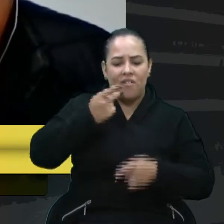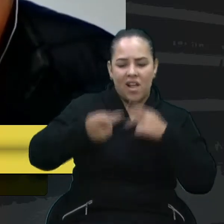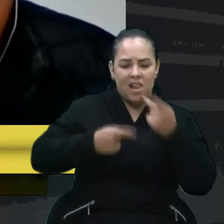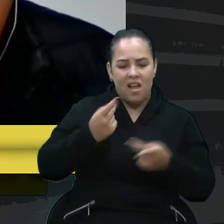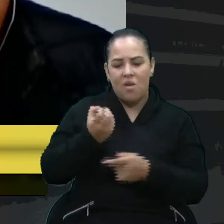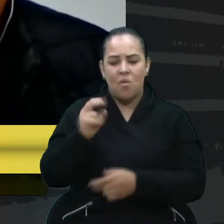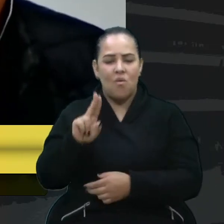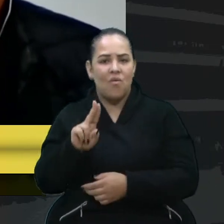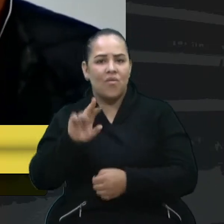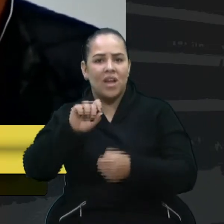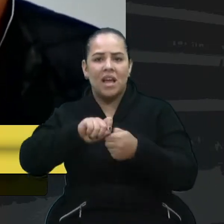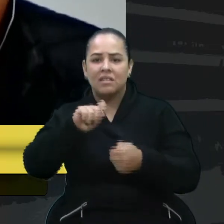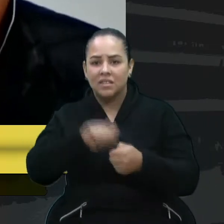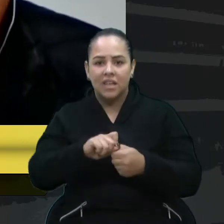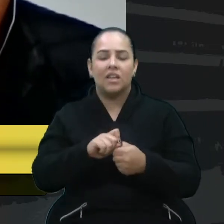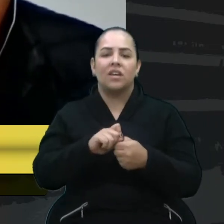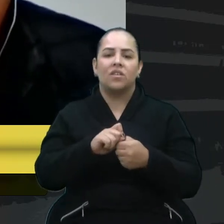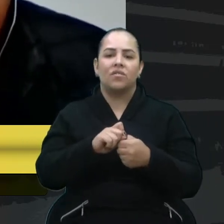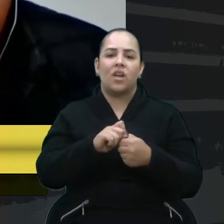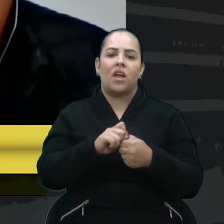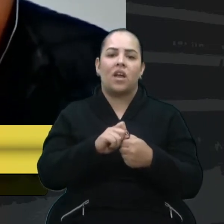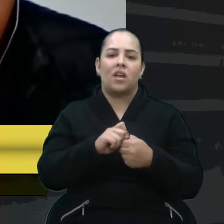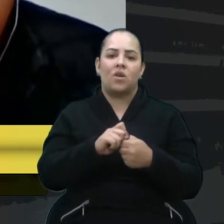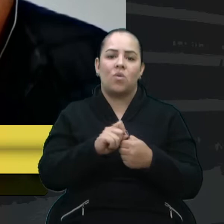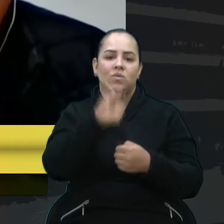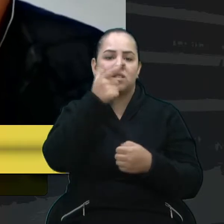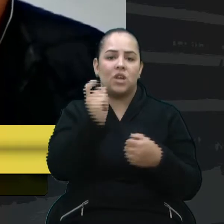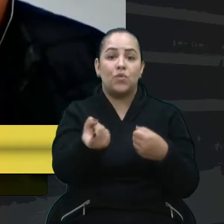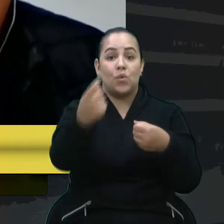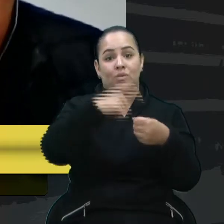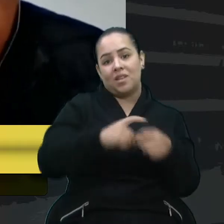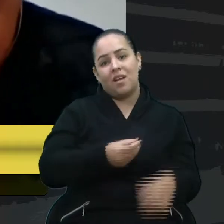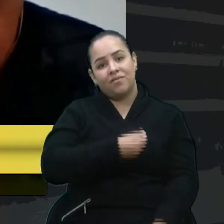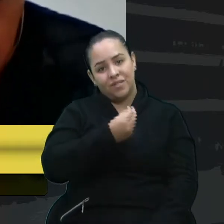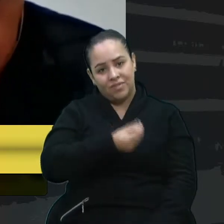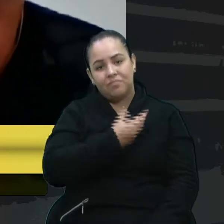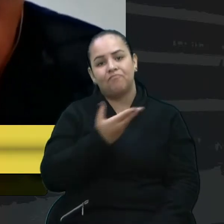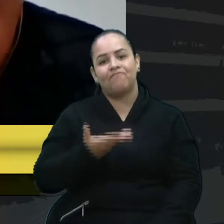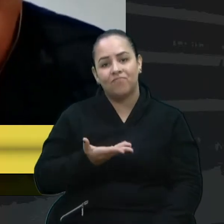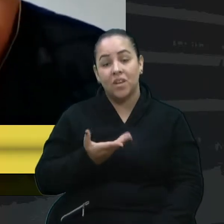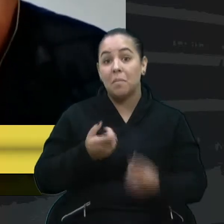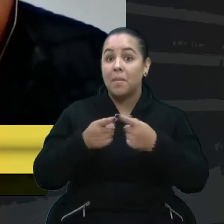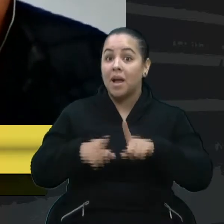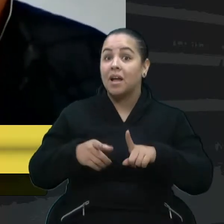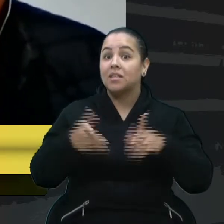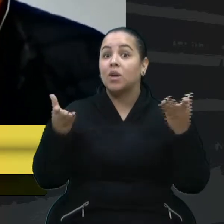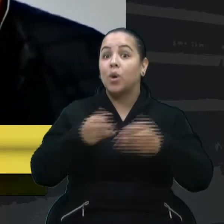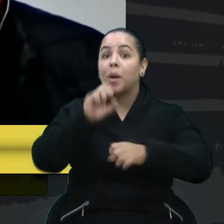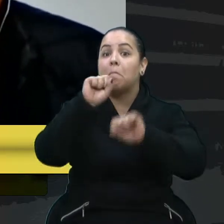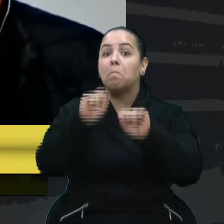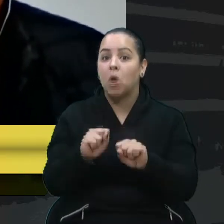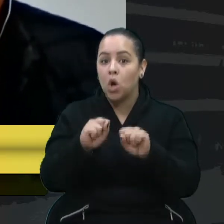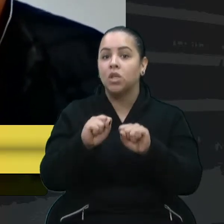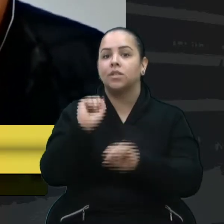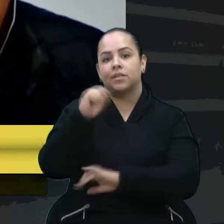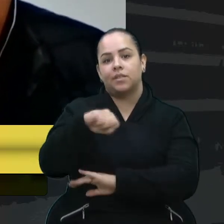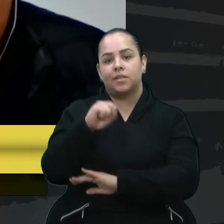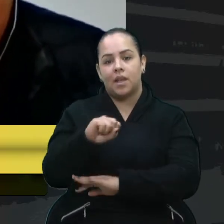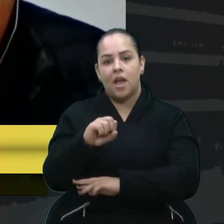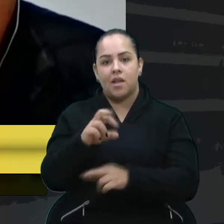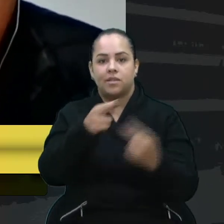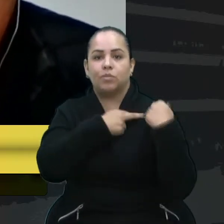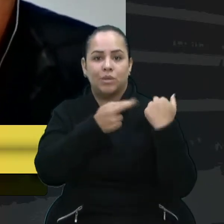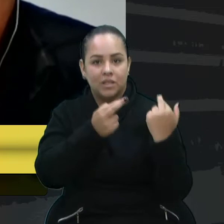mas a gente pode, sim, ter agora a responsabilidade, ter o discernimento